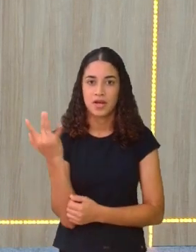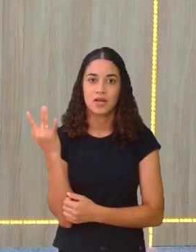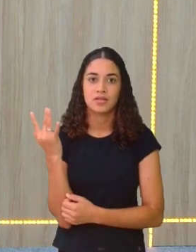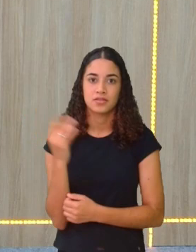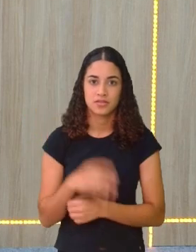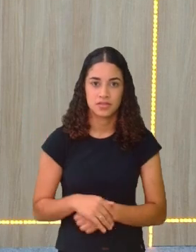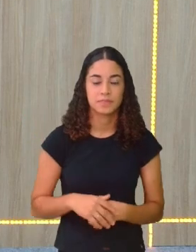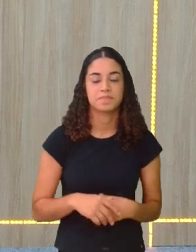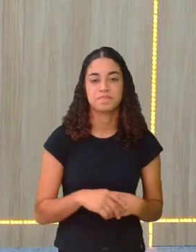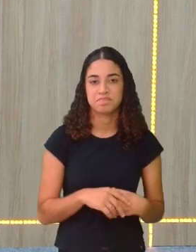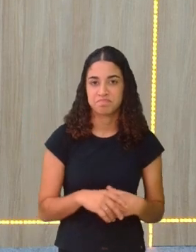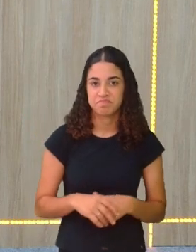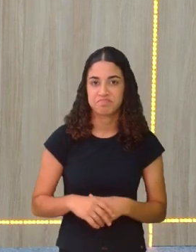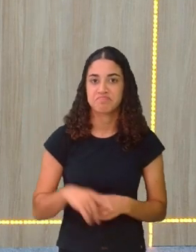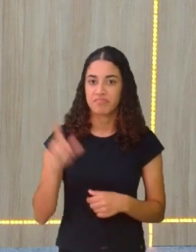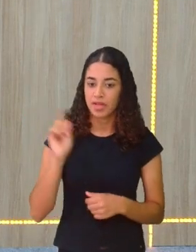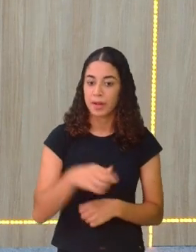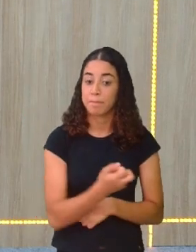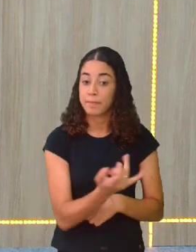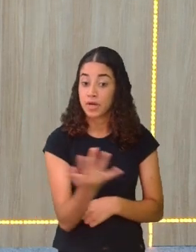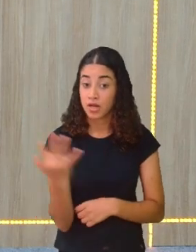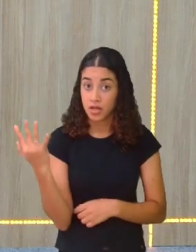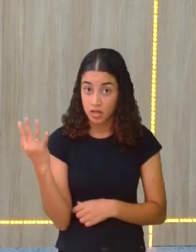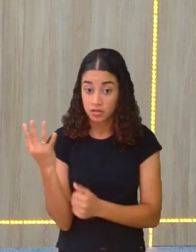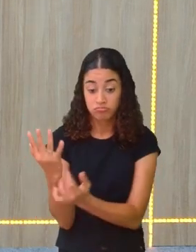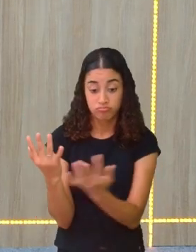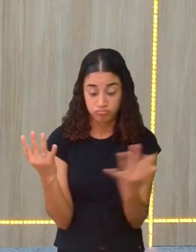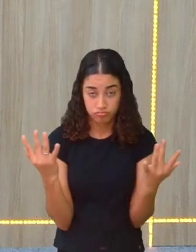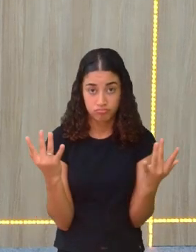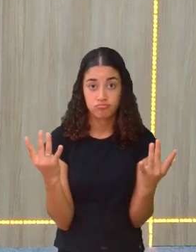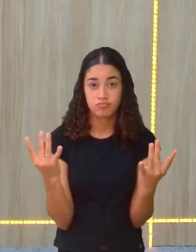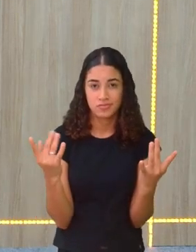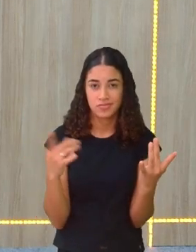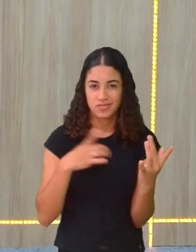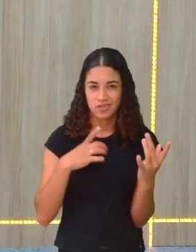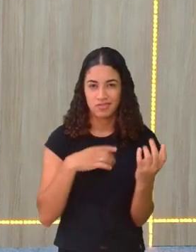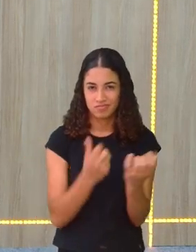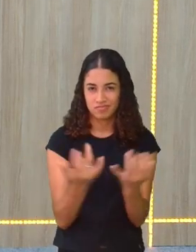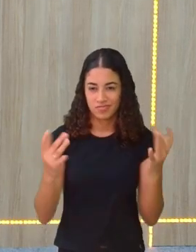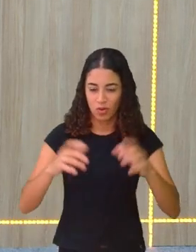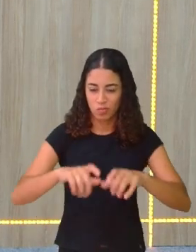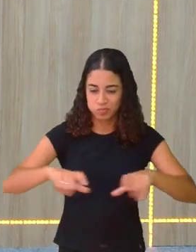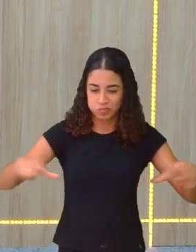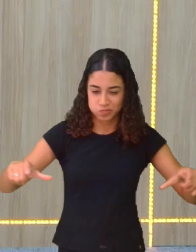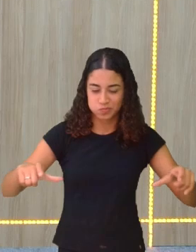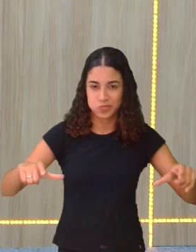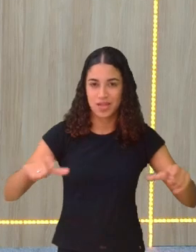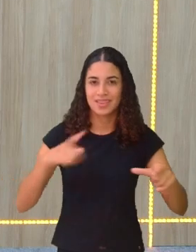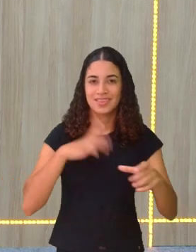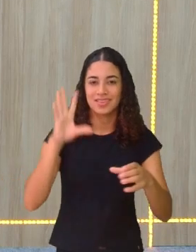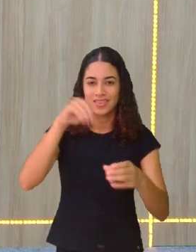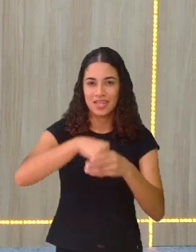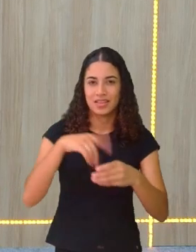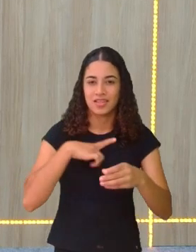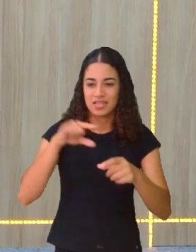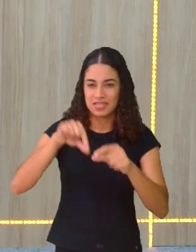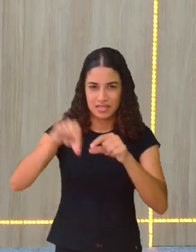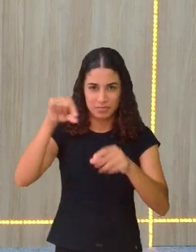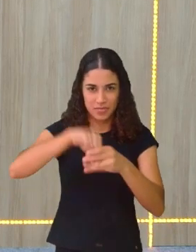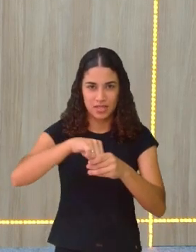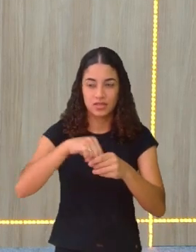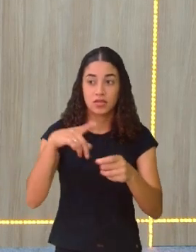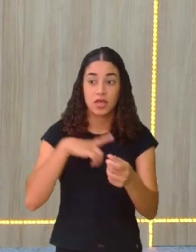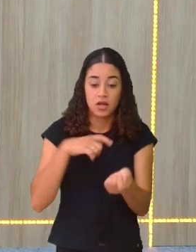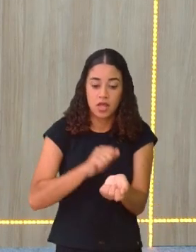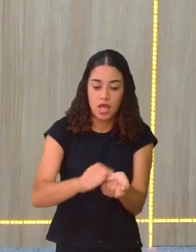Taboca. É uma planta, eles que tem uma vagem grande, cheia de sementes, e eles usam essa, raspam